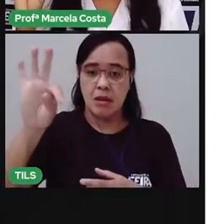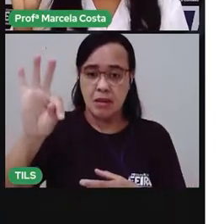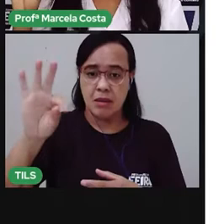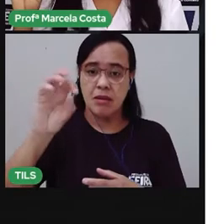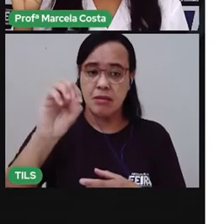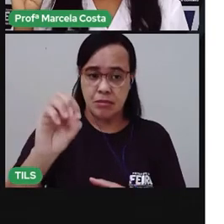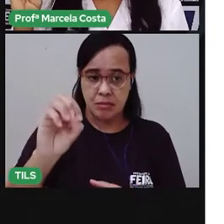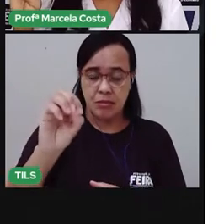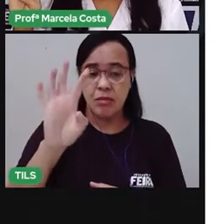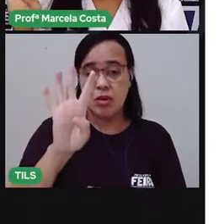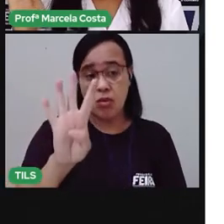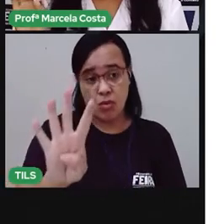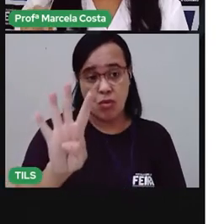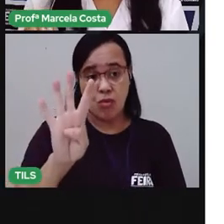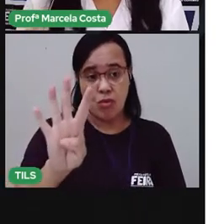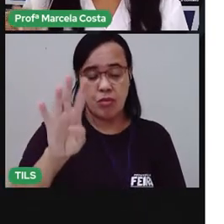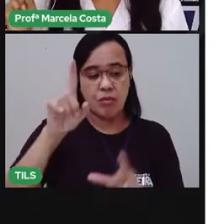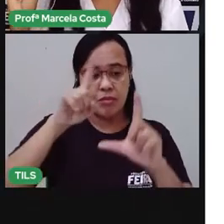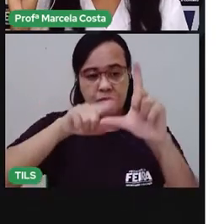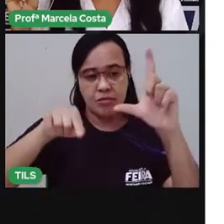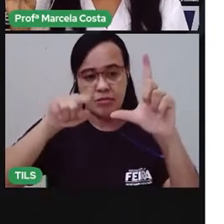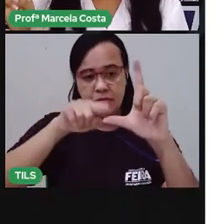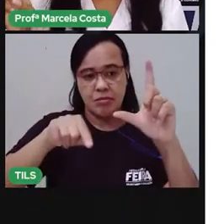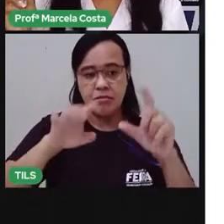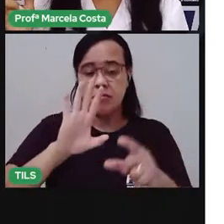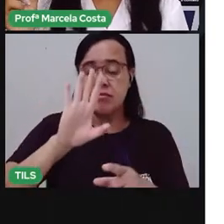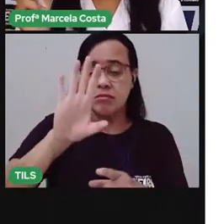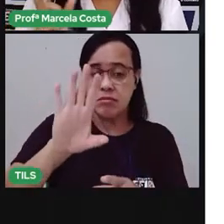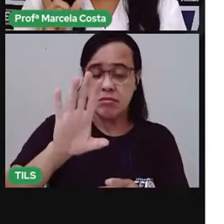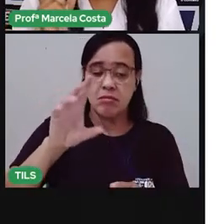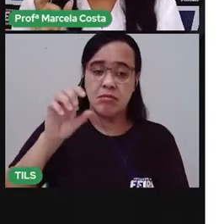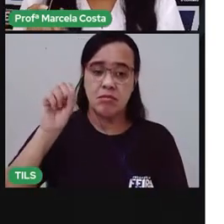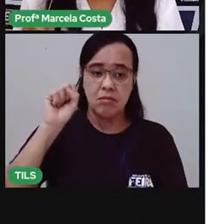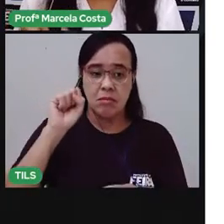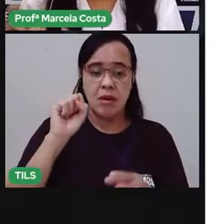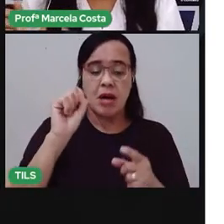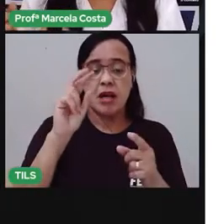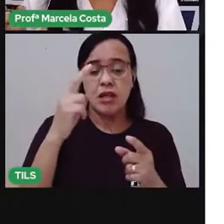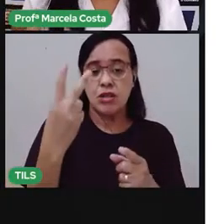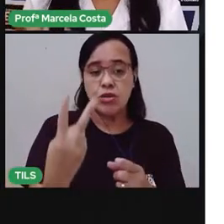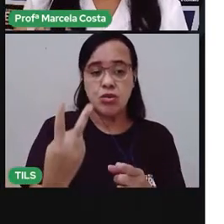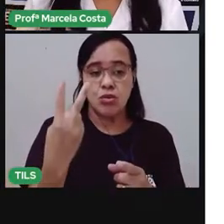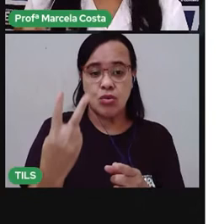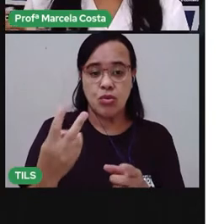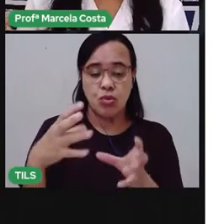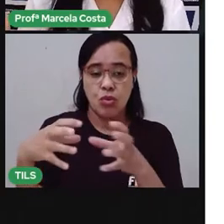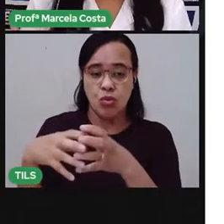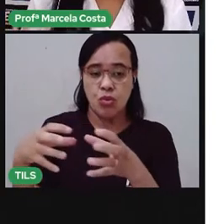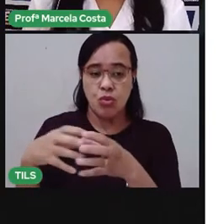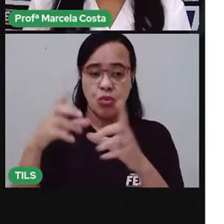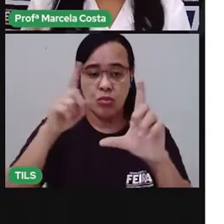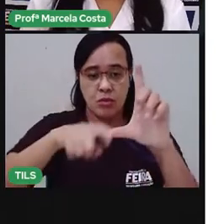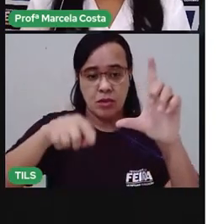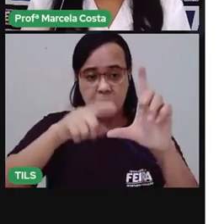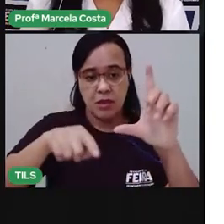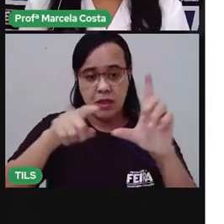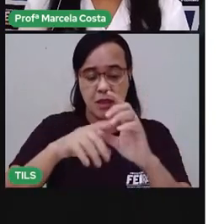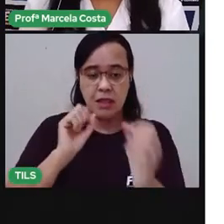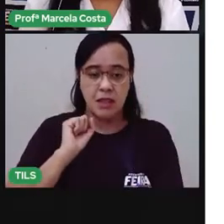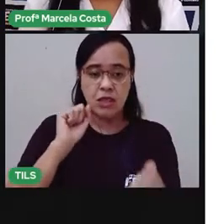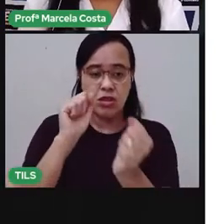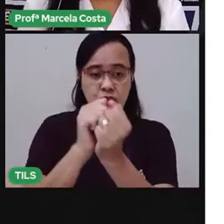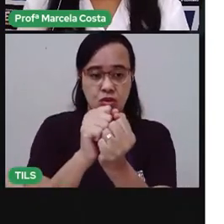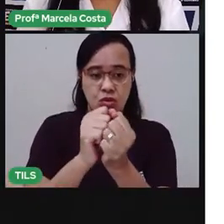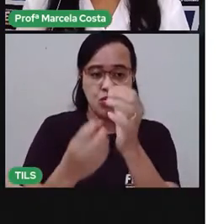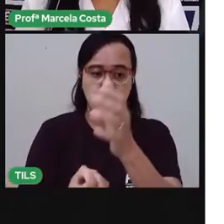o, quatro letras e tem duas sílabas. Dois conjuntos de letras que juntos formam uma